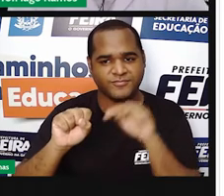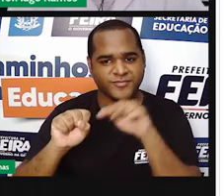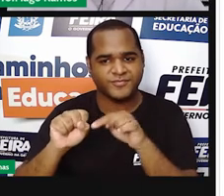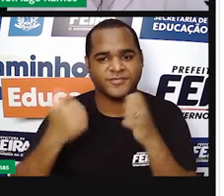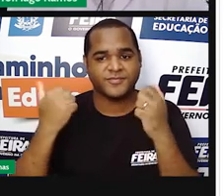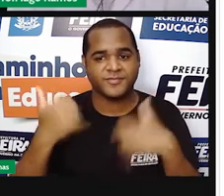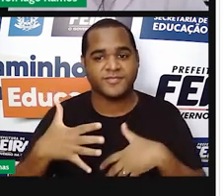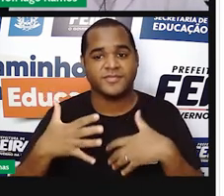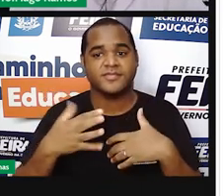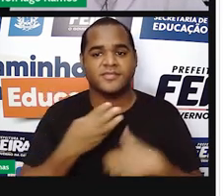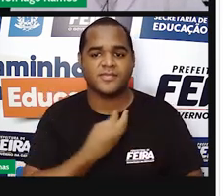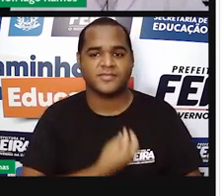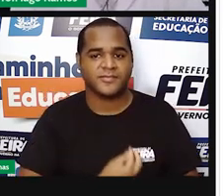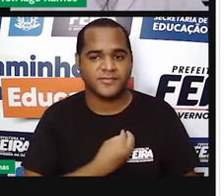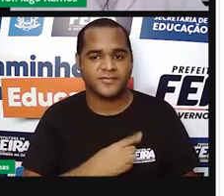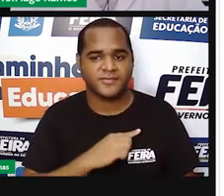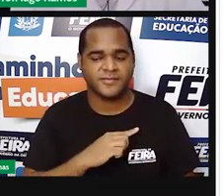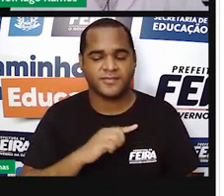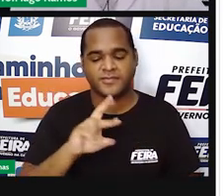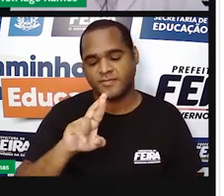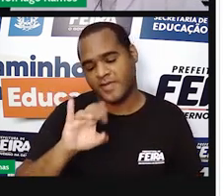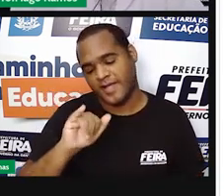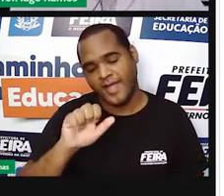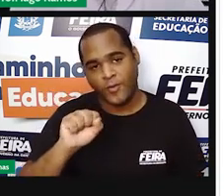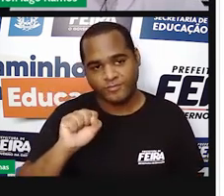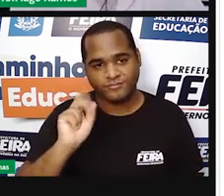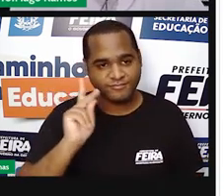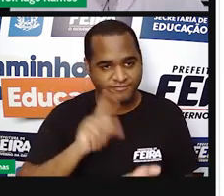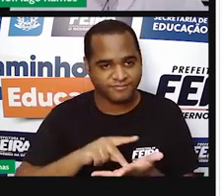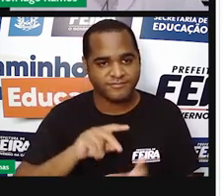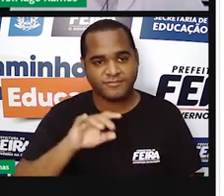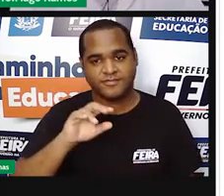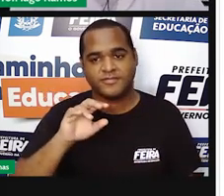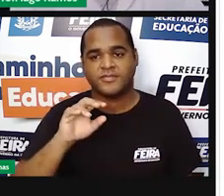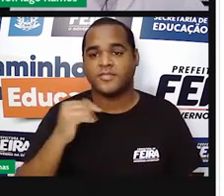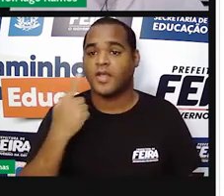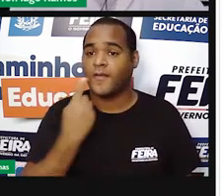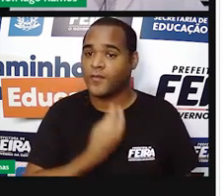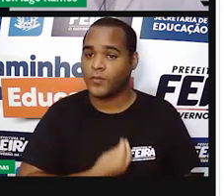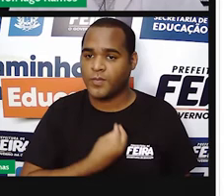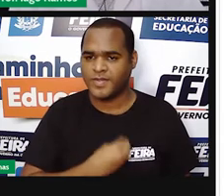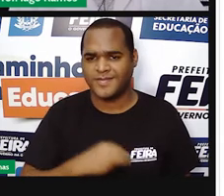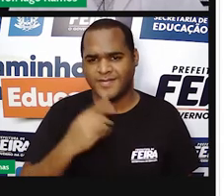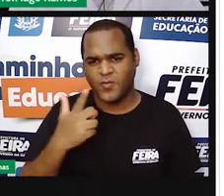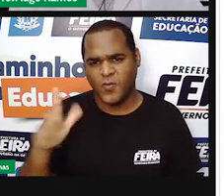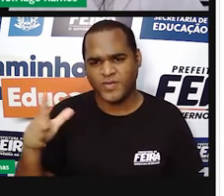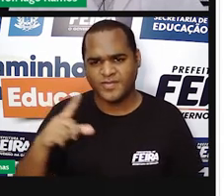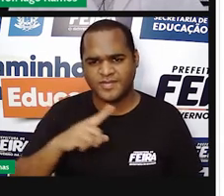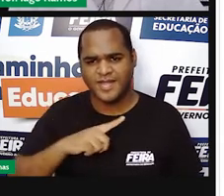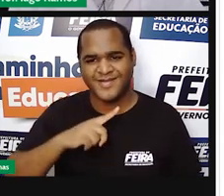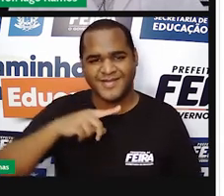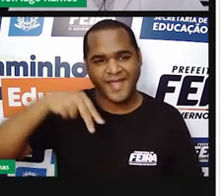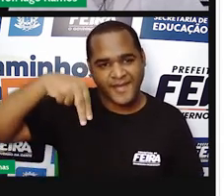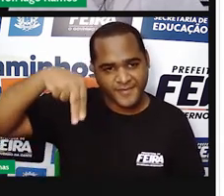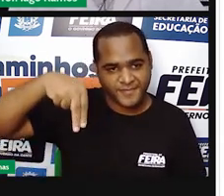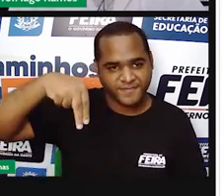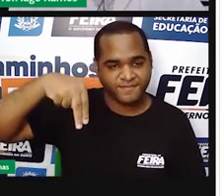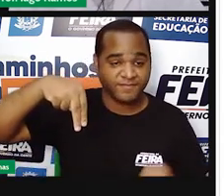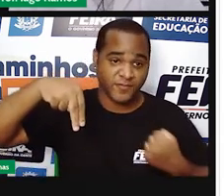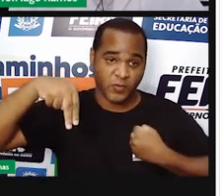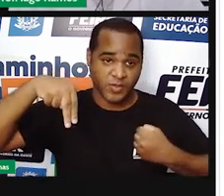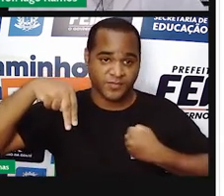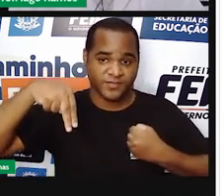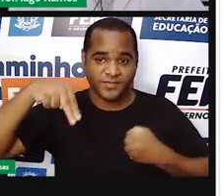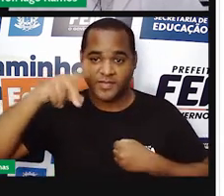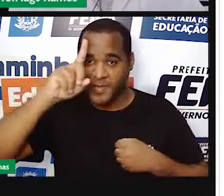dentro desse conjunto dos números reais, estão os números naturais, é o de amarelinho aqui, ou seja, uma